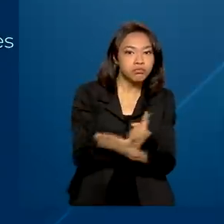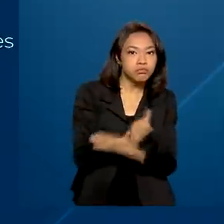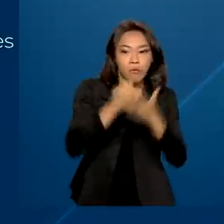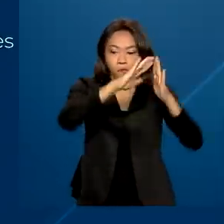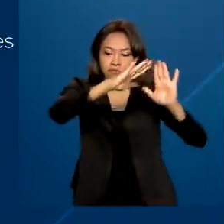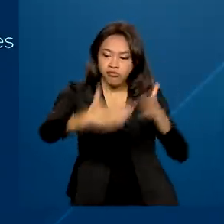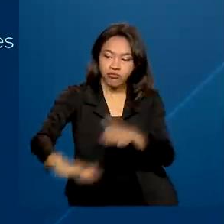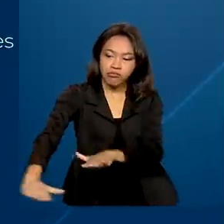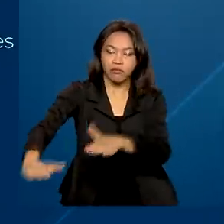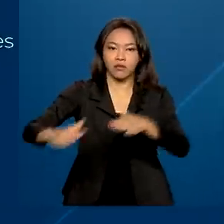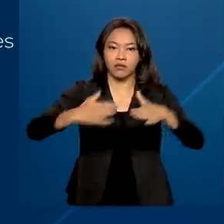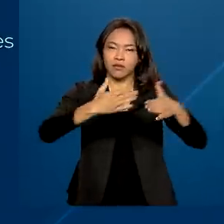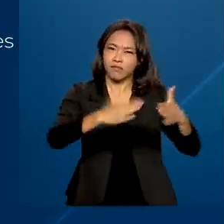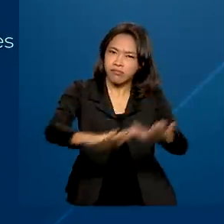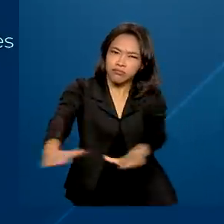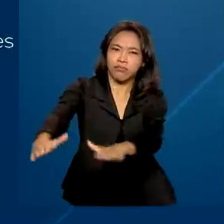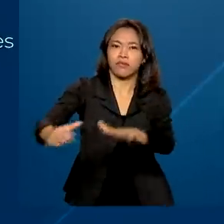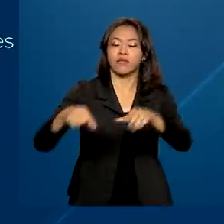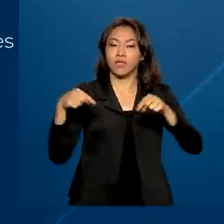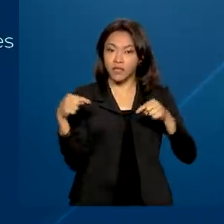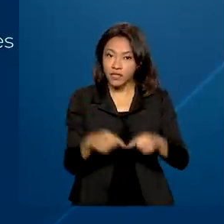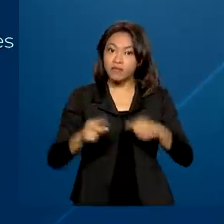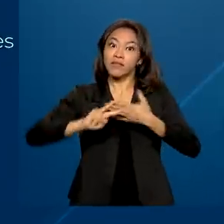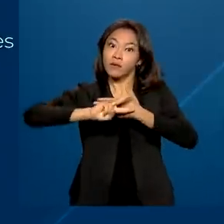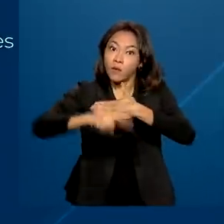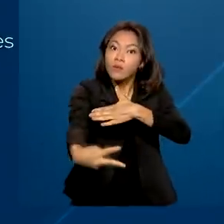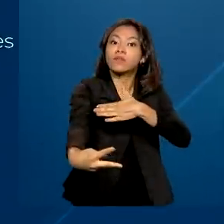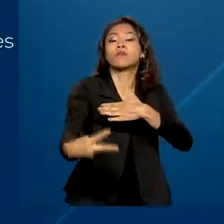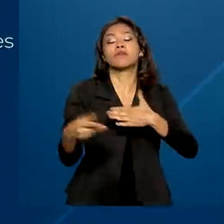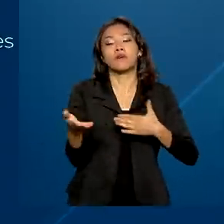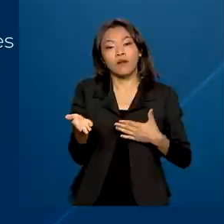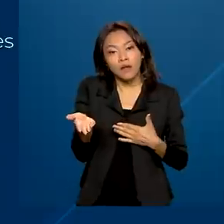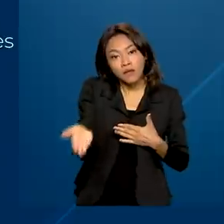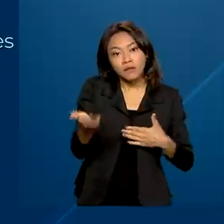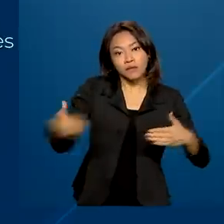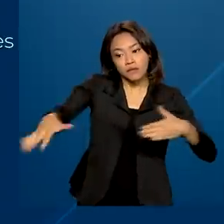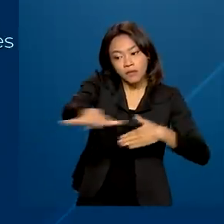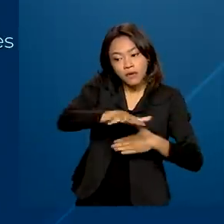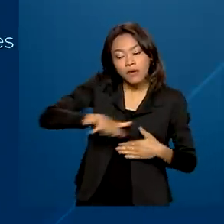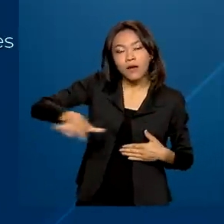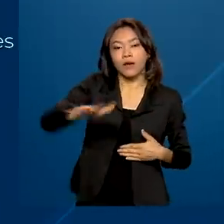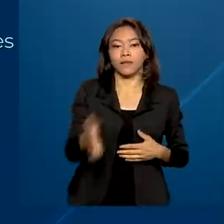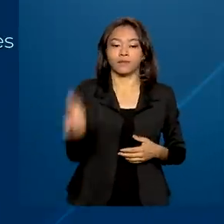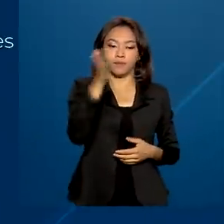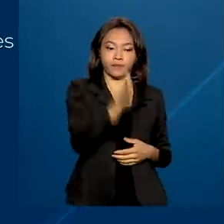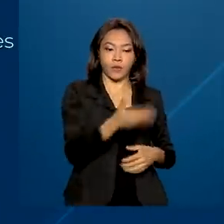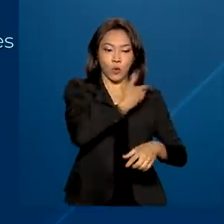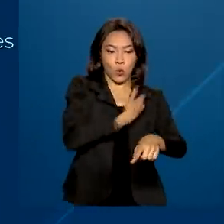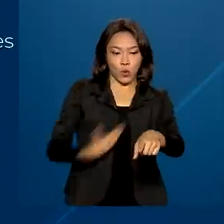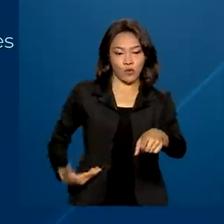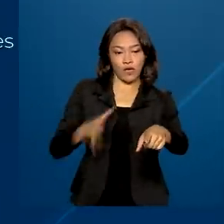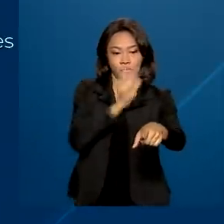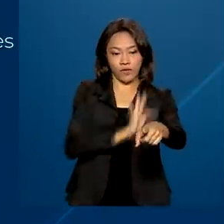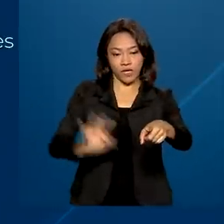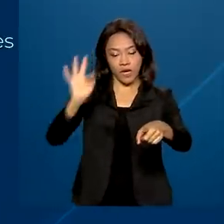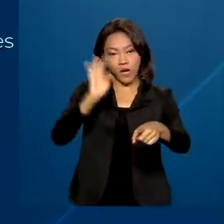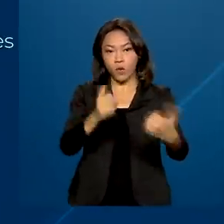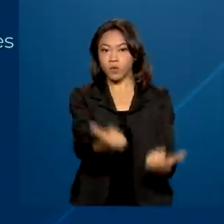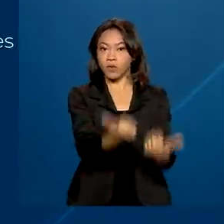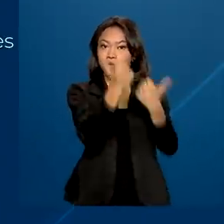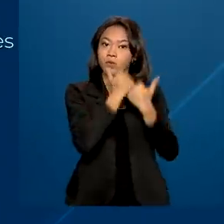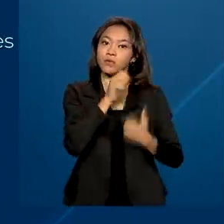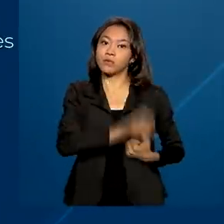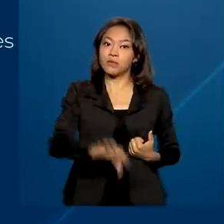deslizamento, de grande impacto ou inundações bruscas, por exemplo. Já a União, em conjunto com os estados e